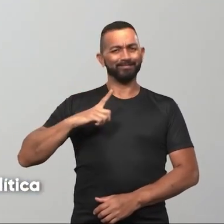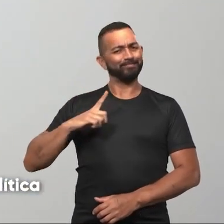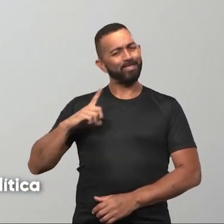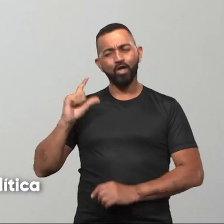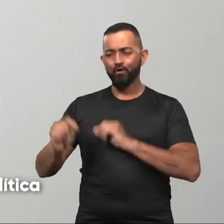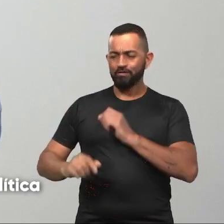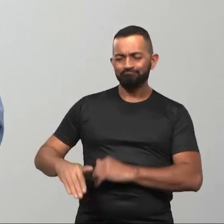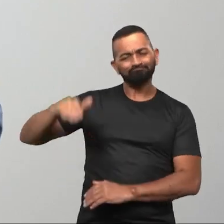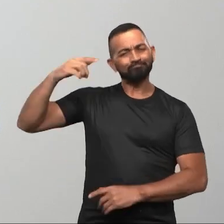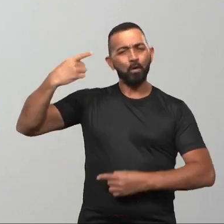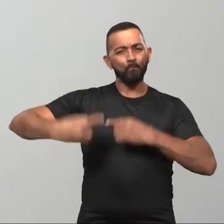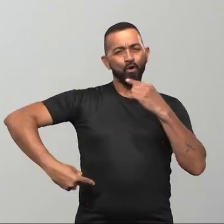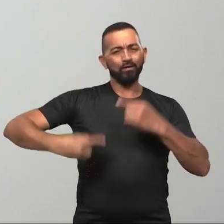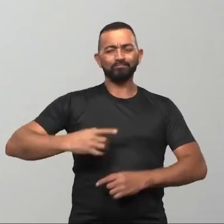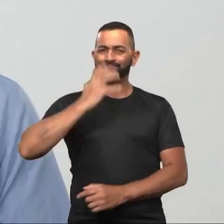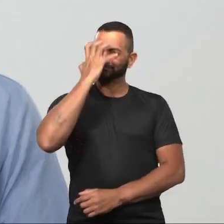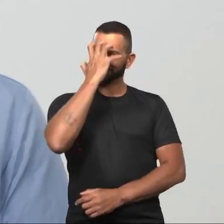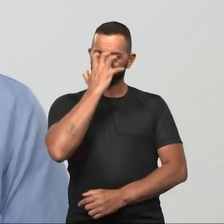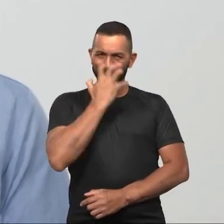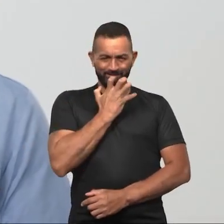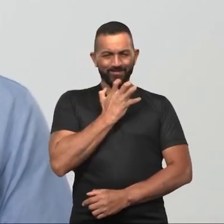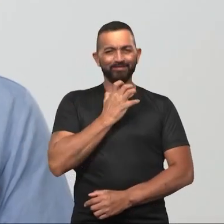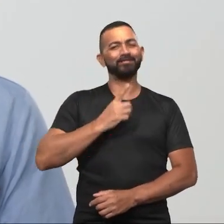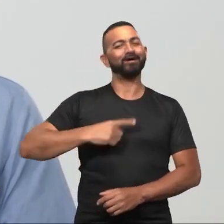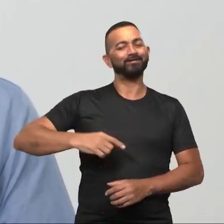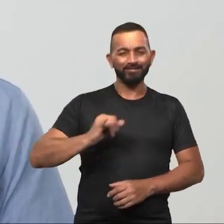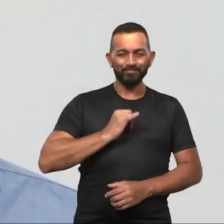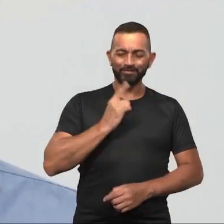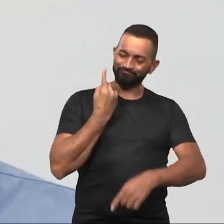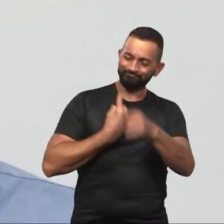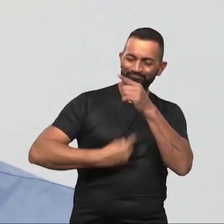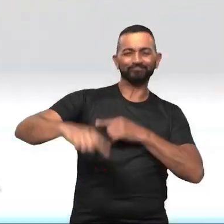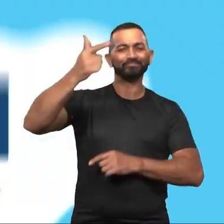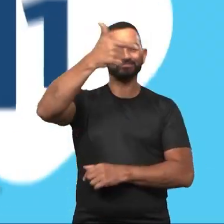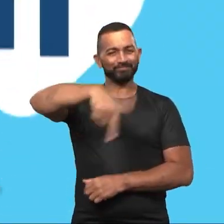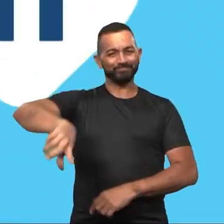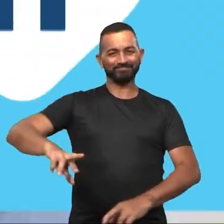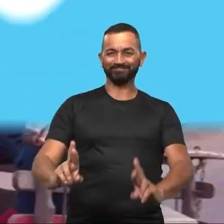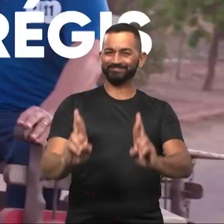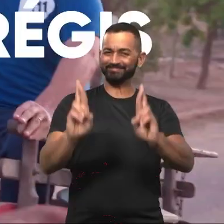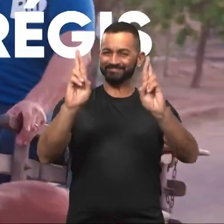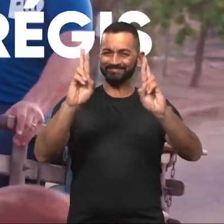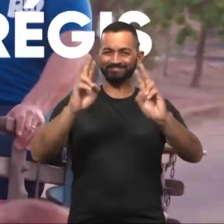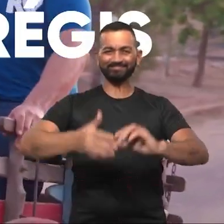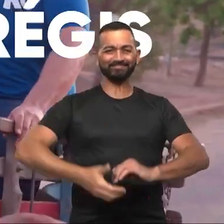a estatura política e a seriedade para fazer Imperatriz voltar a ter esperanças.